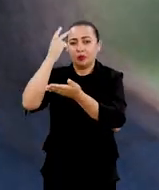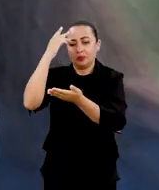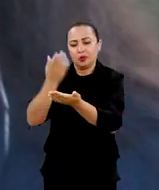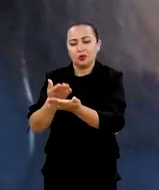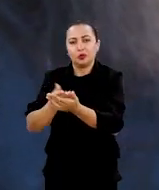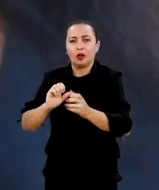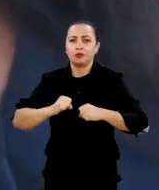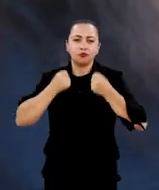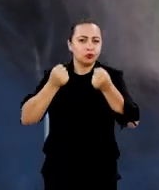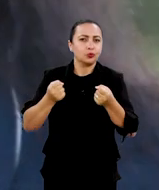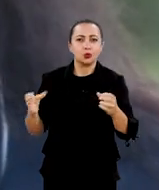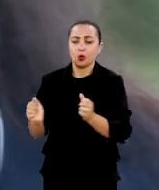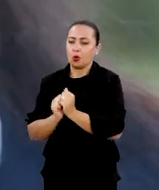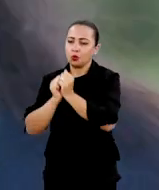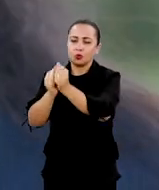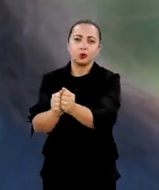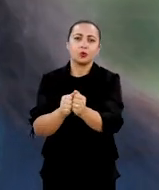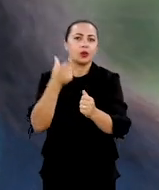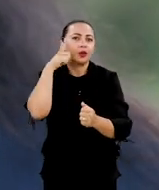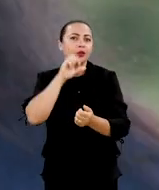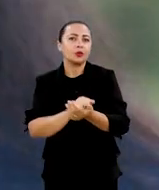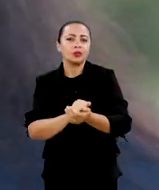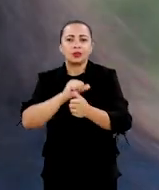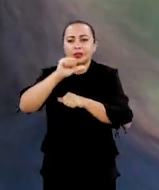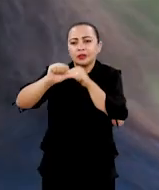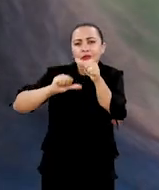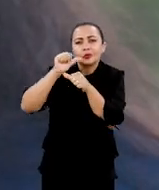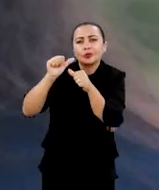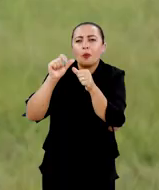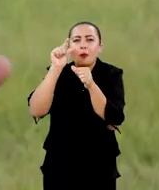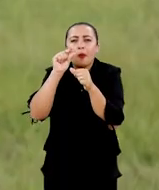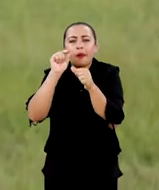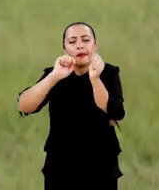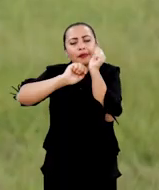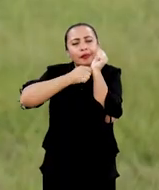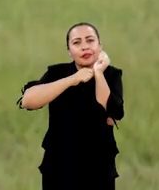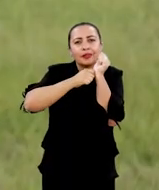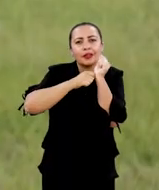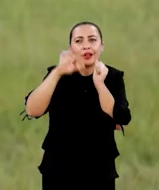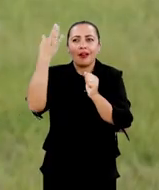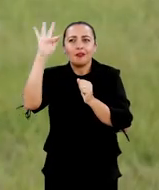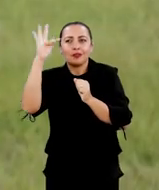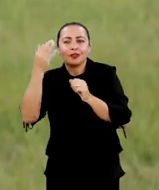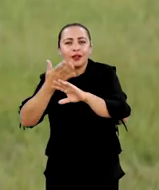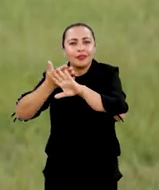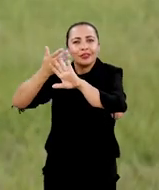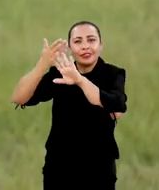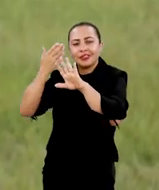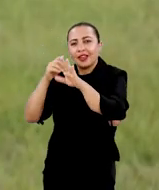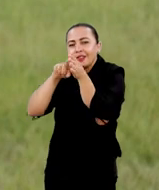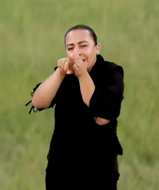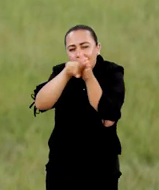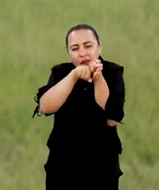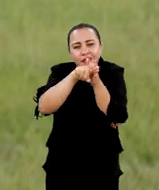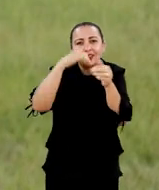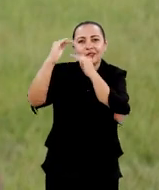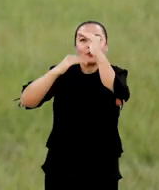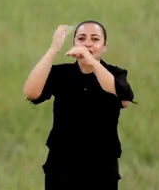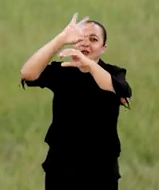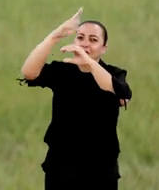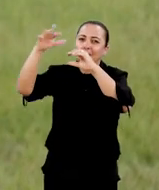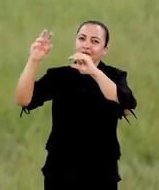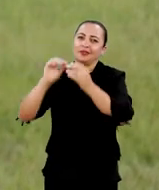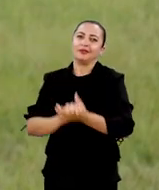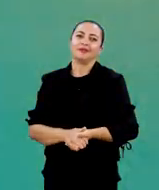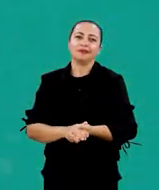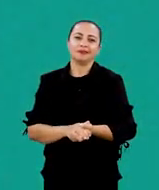estudar. Fazemos esse esforço em conjunto e conseguir desmentar um pouco os mistérios, a física por trás da geração